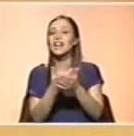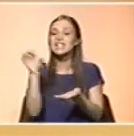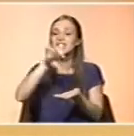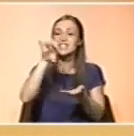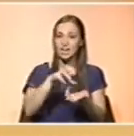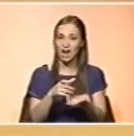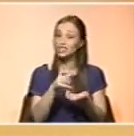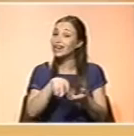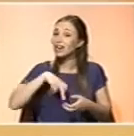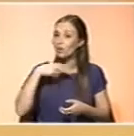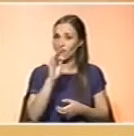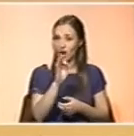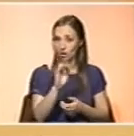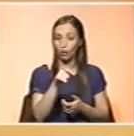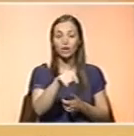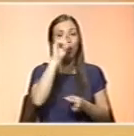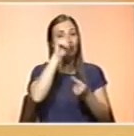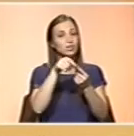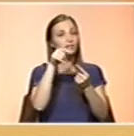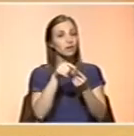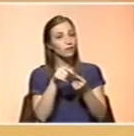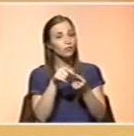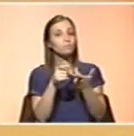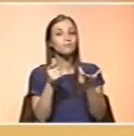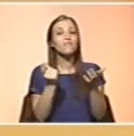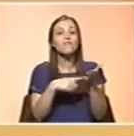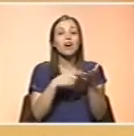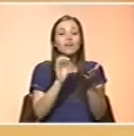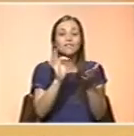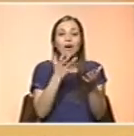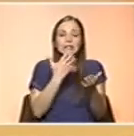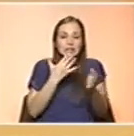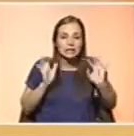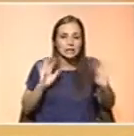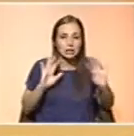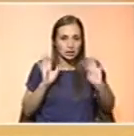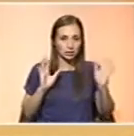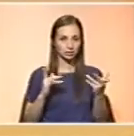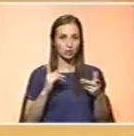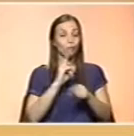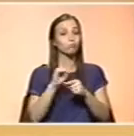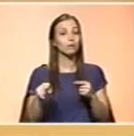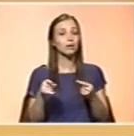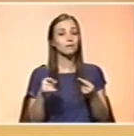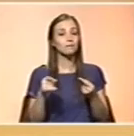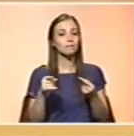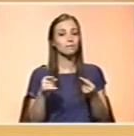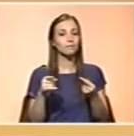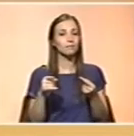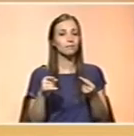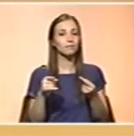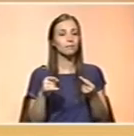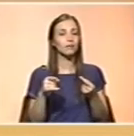aqui, sim, o objetivo é prevenir que haja uma carência em ferro que não permite que a